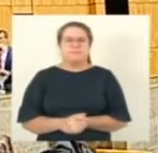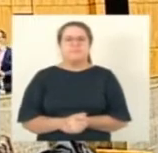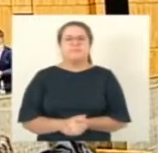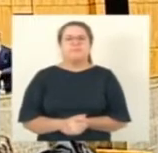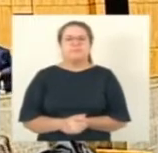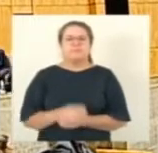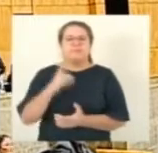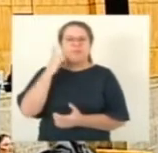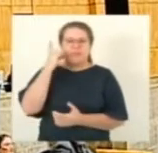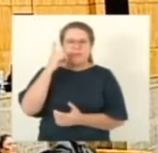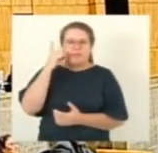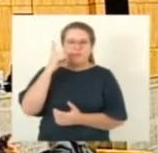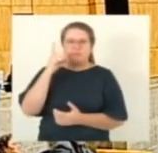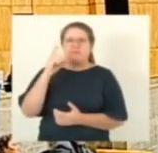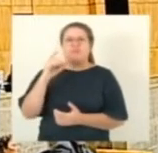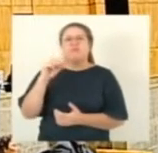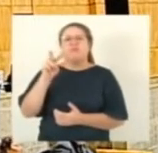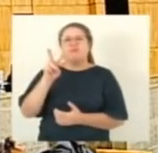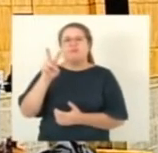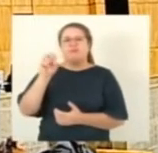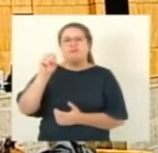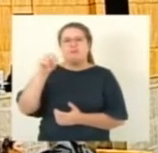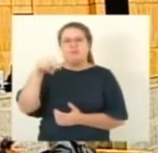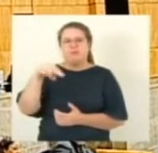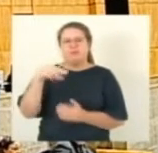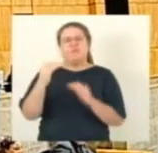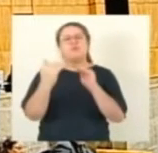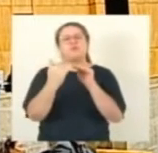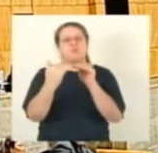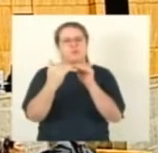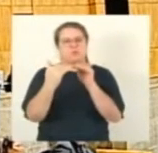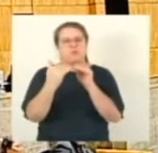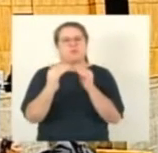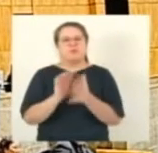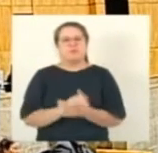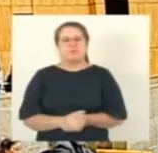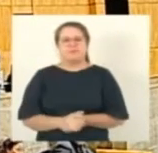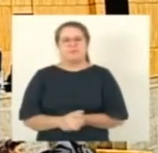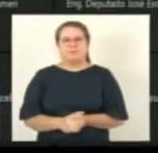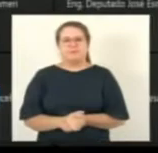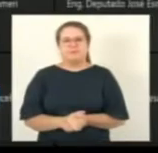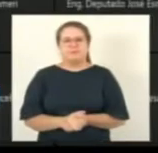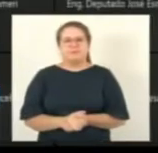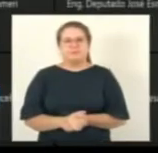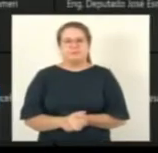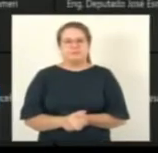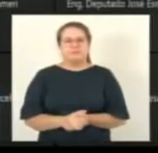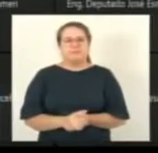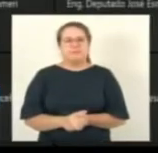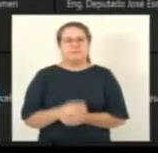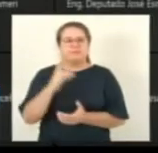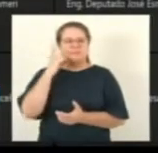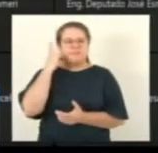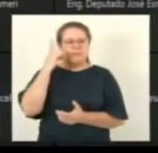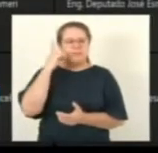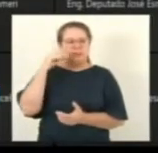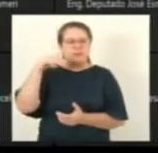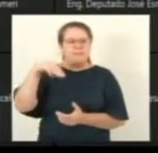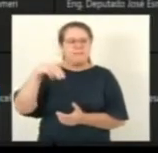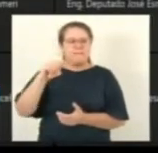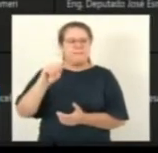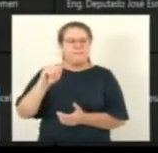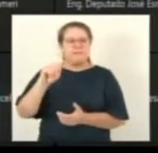deputado Carlos Vão com relator obrigado Vão deputado Marcos